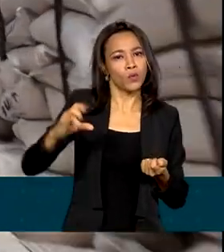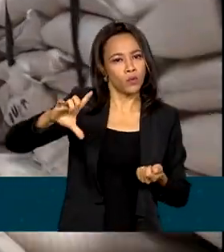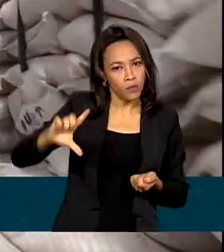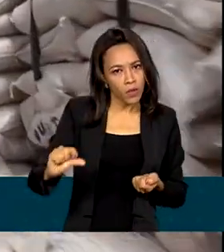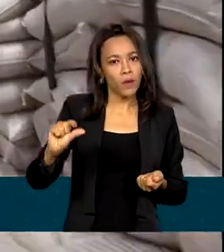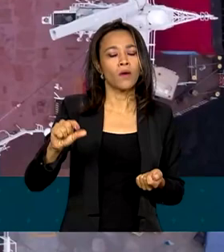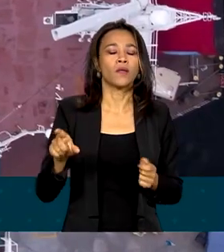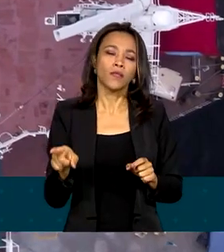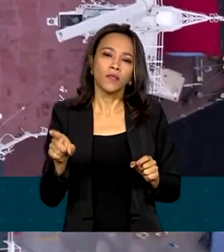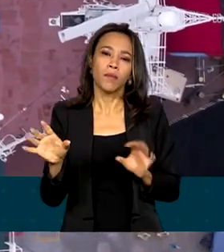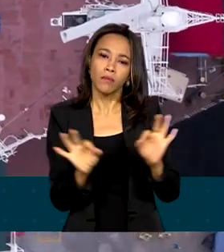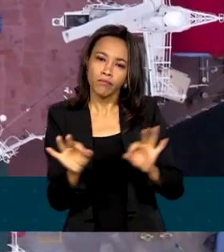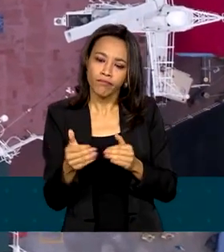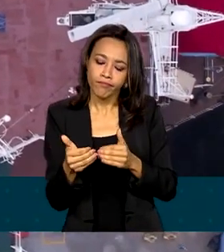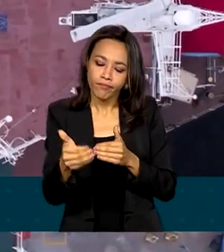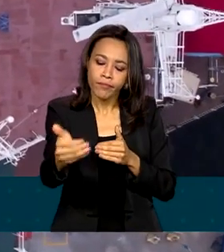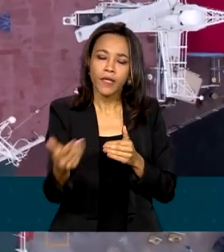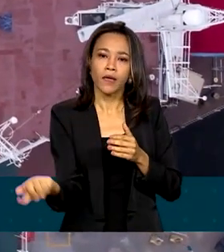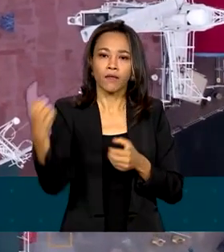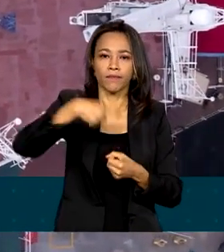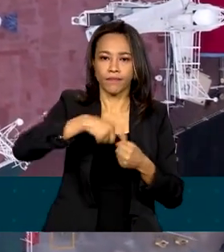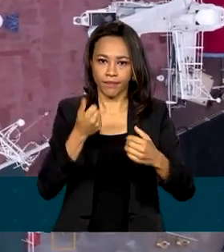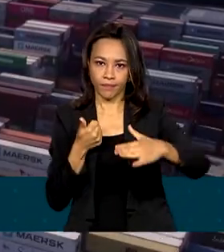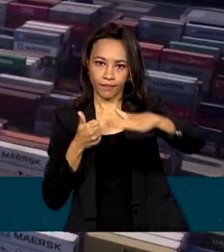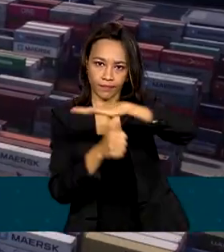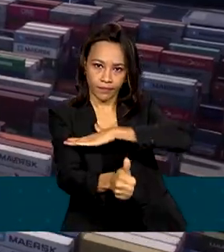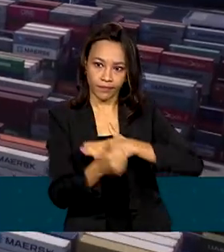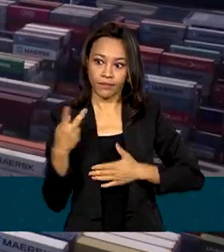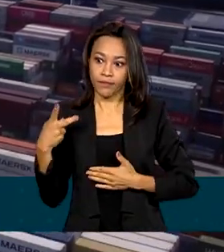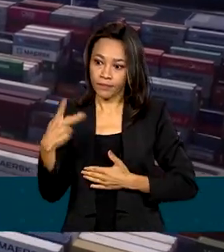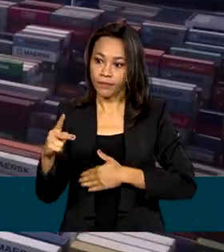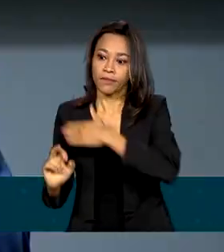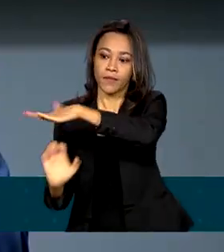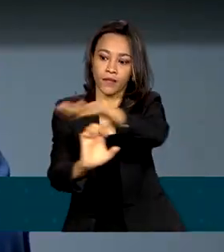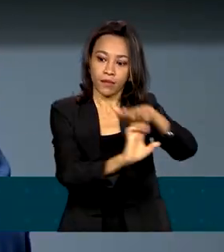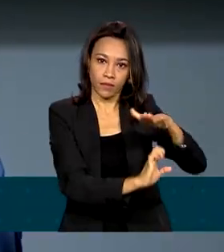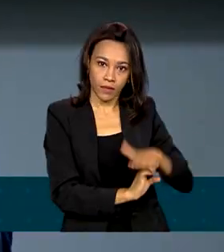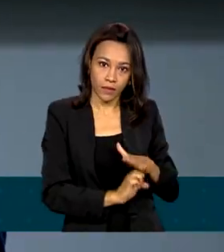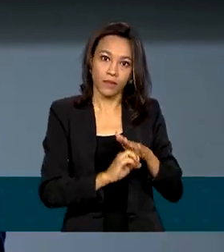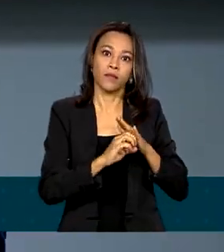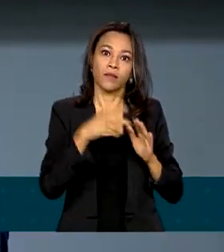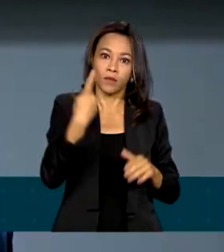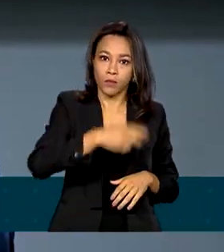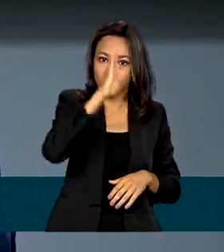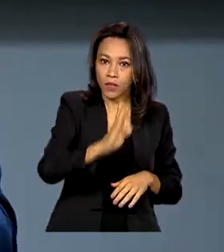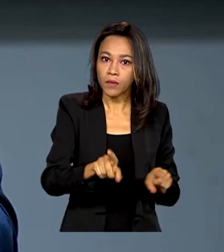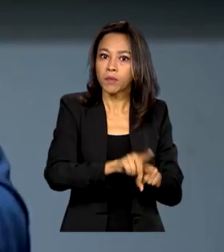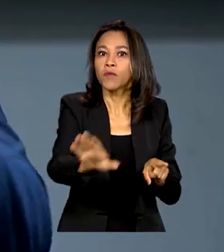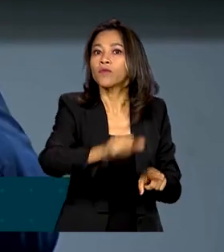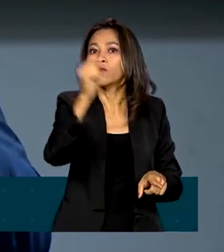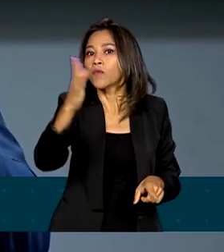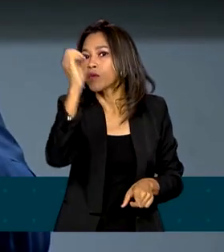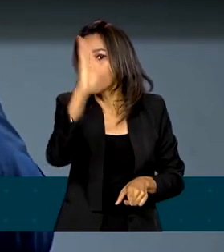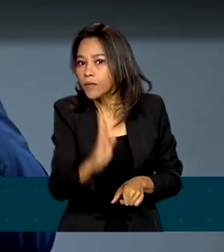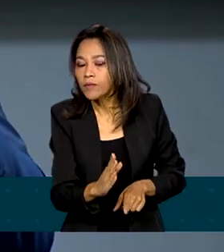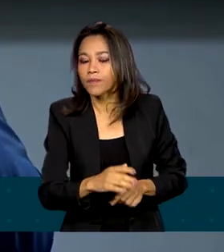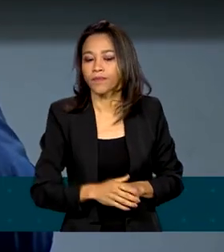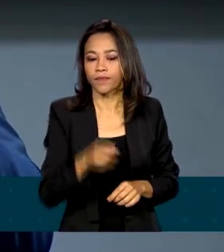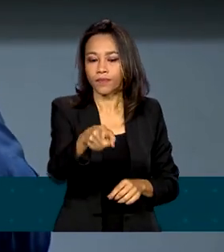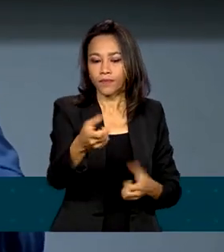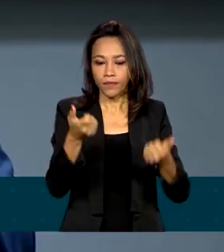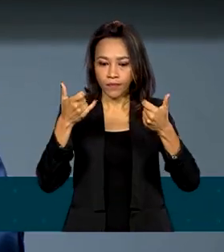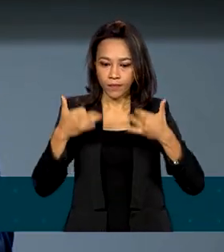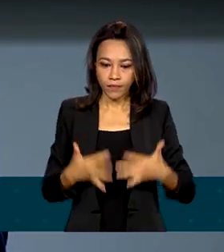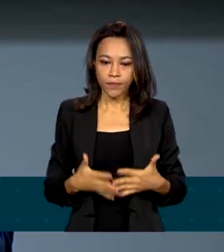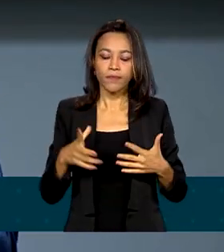previsibilidade e a retomada de investimentos privados e internacionais. Você vai ampliar o espaço, digamos assim,